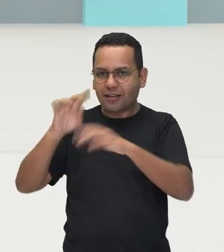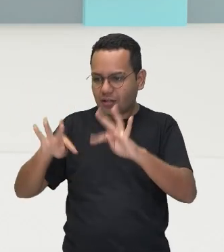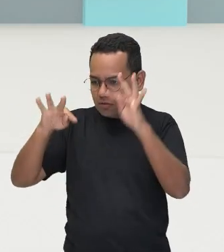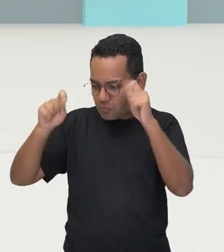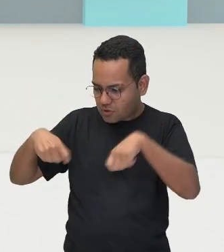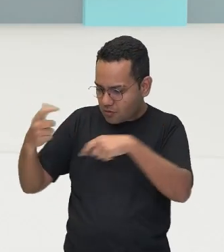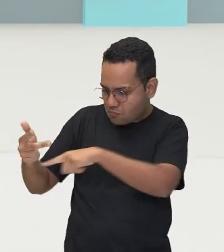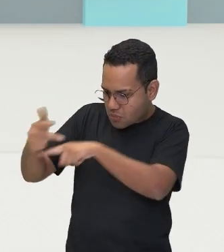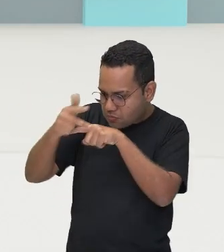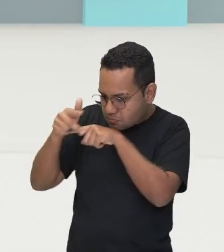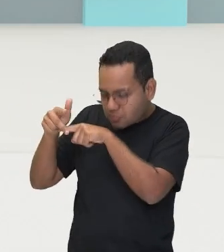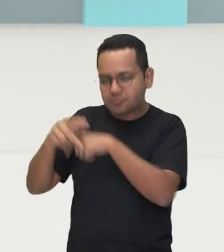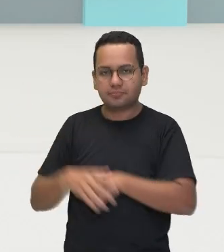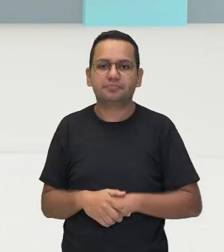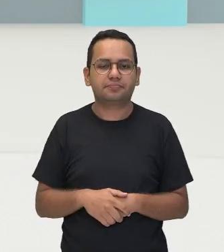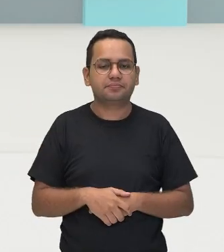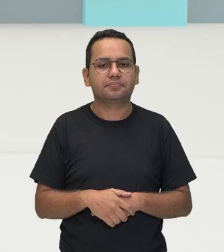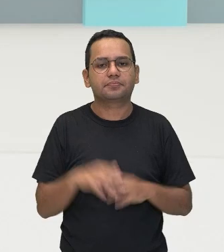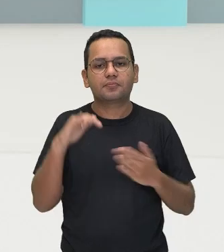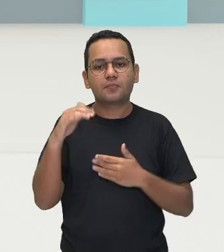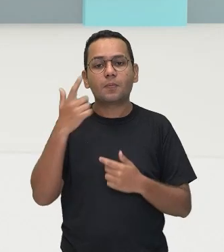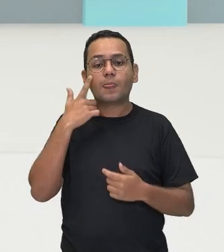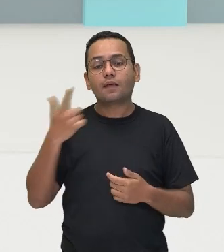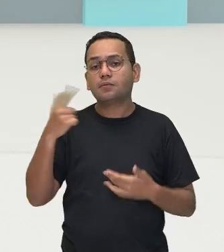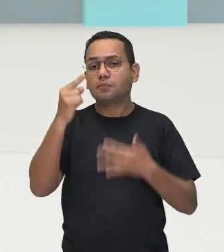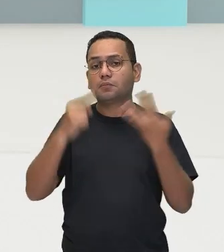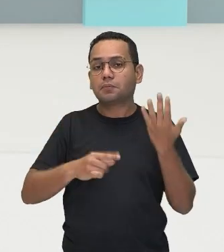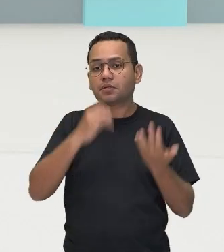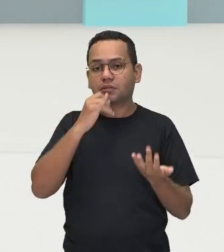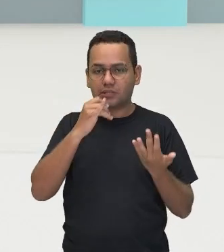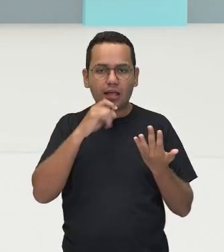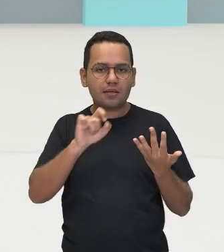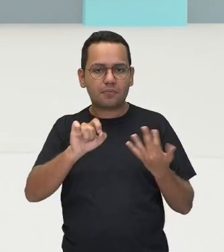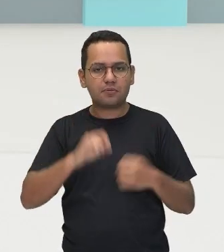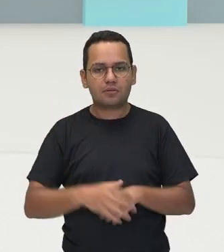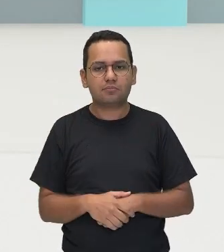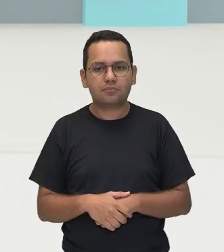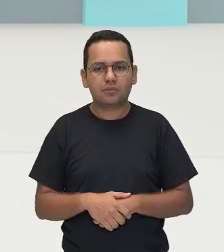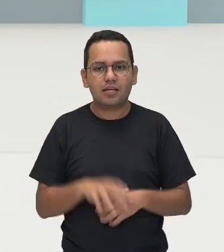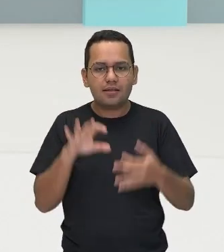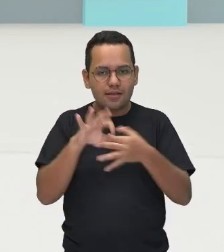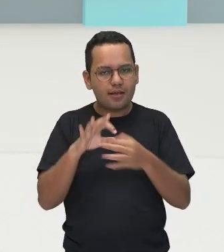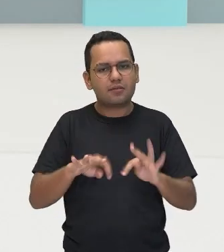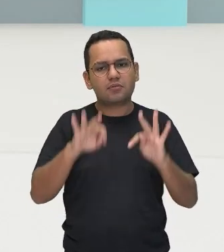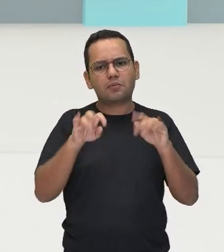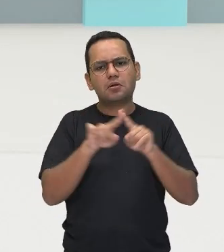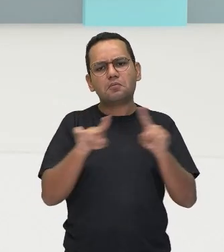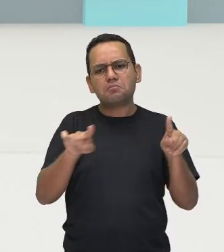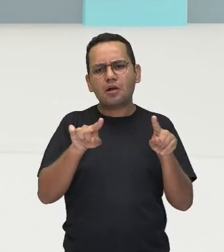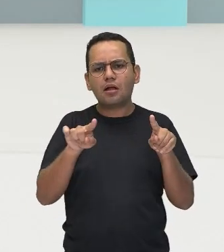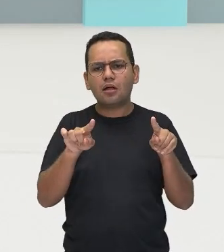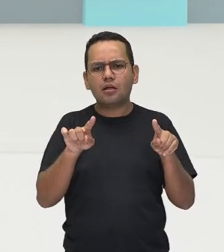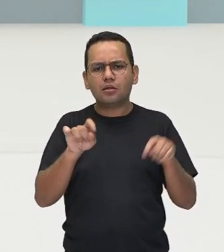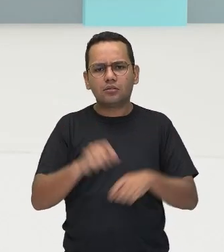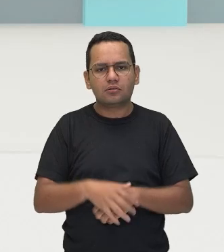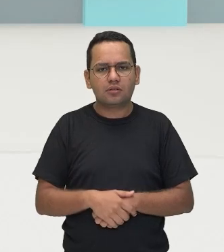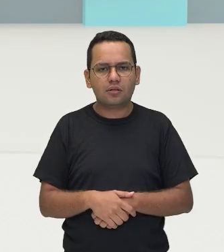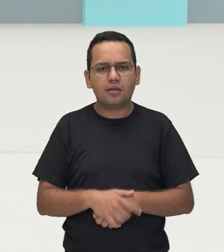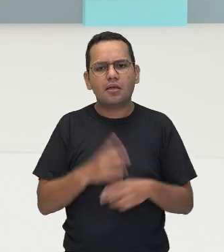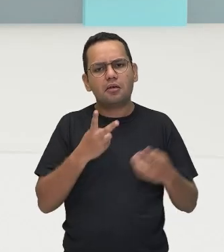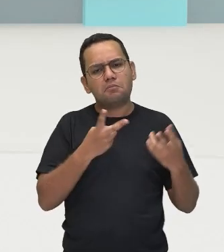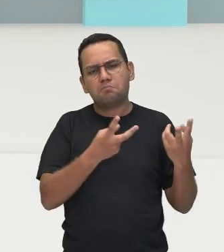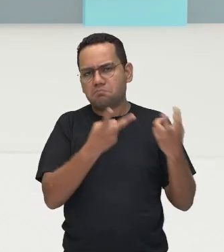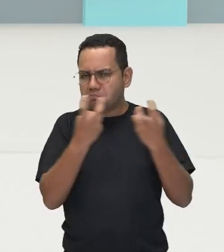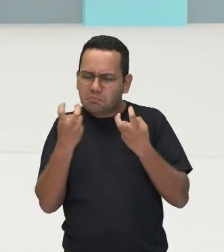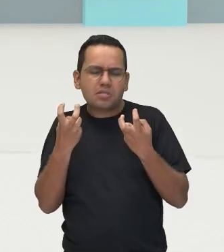exemplos de tecnologia aplicada no esporte. Os exemplos acima são apenas os mais facilmente identificáveis